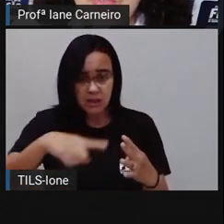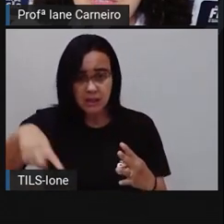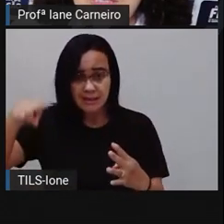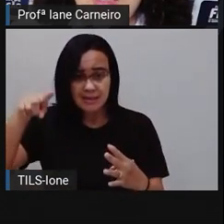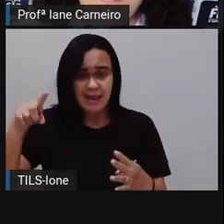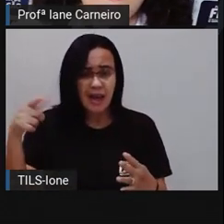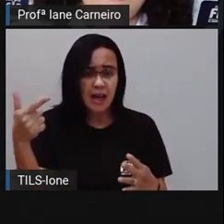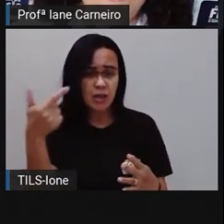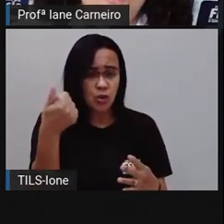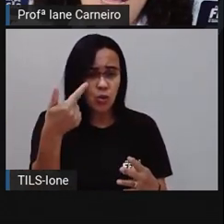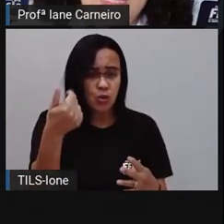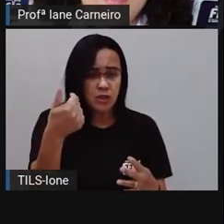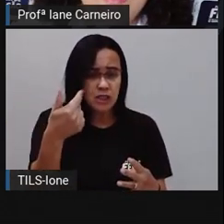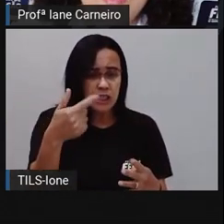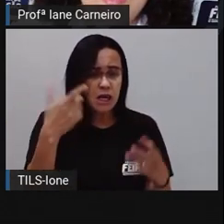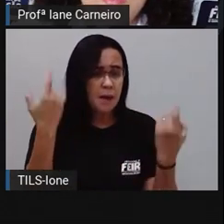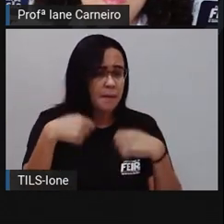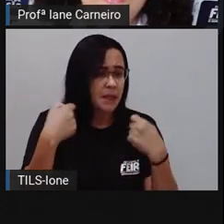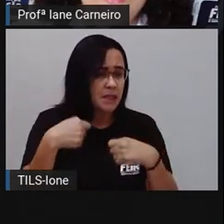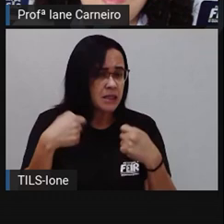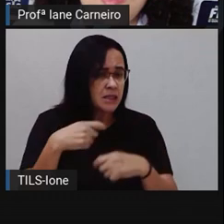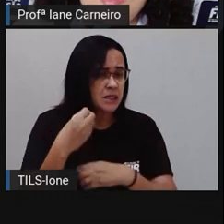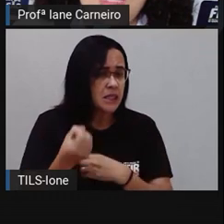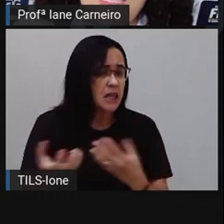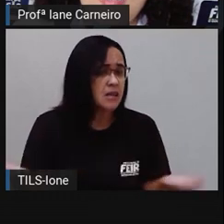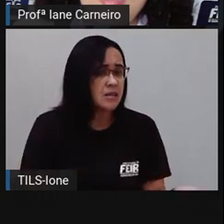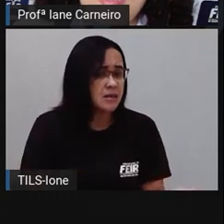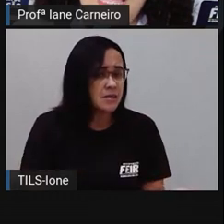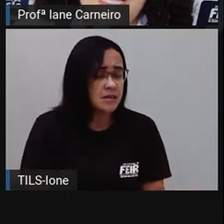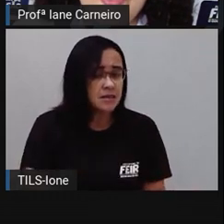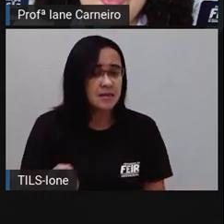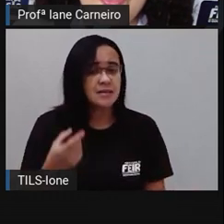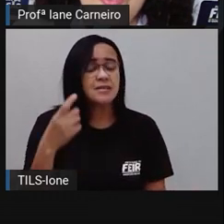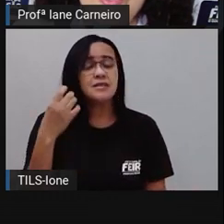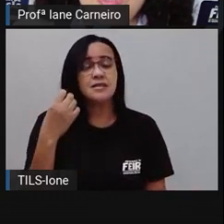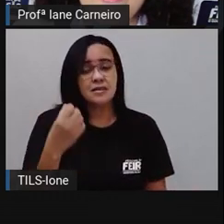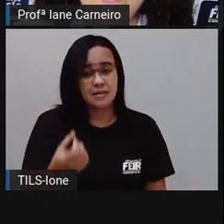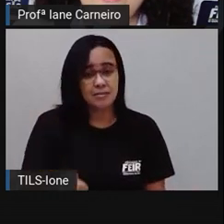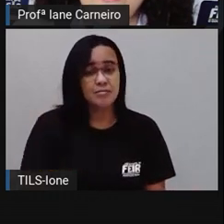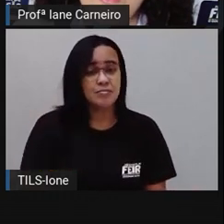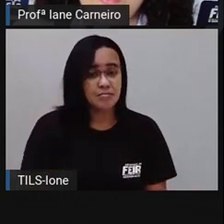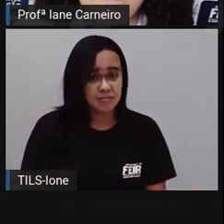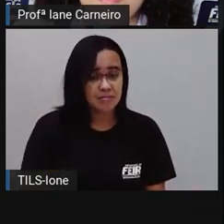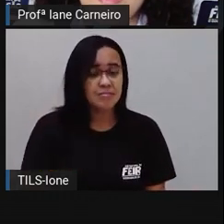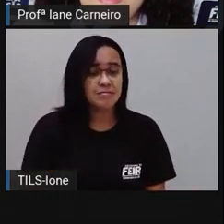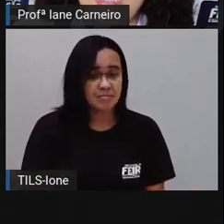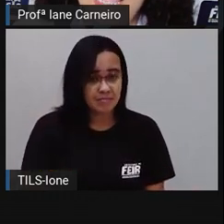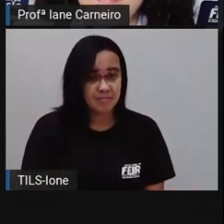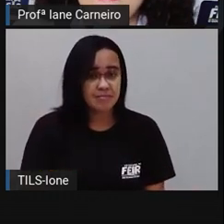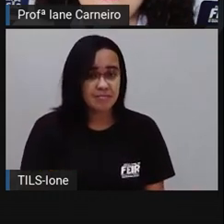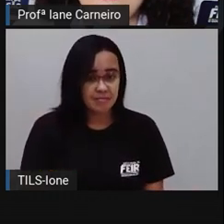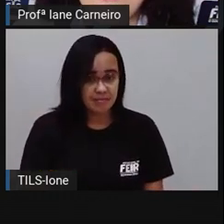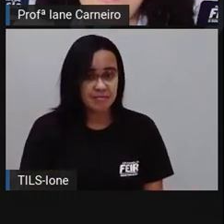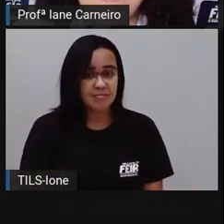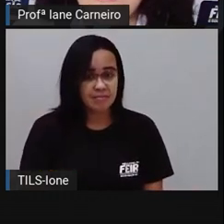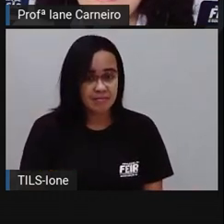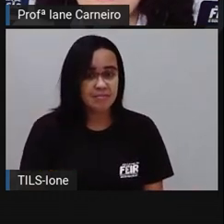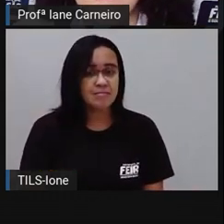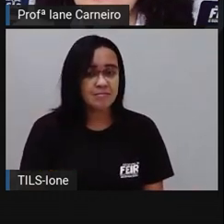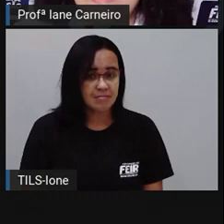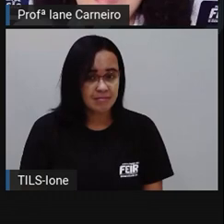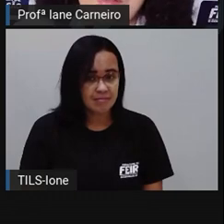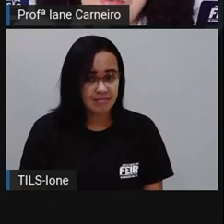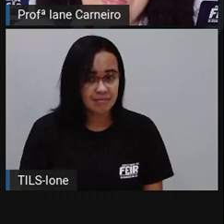nas doze. Então, quatro, cinco, seis, sete, oito, nove, dez, onze,